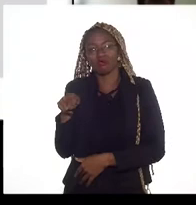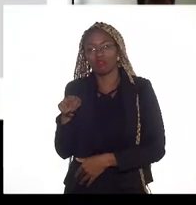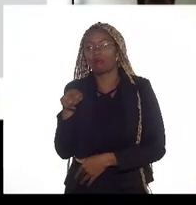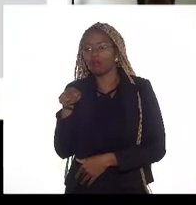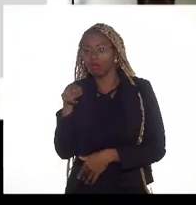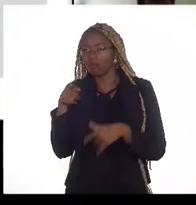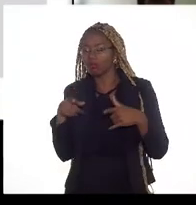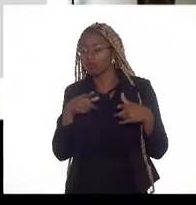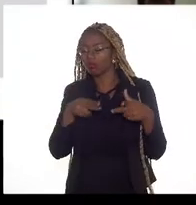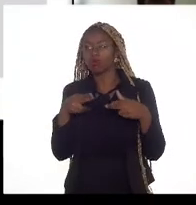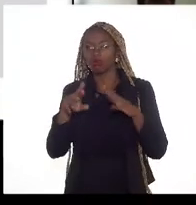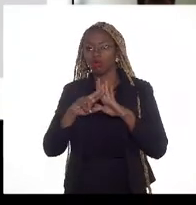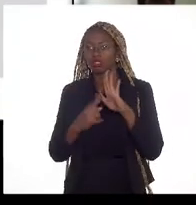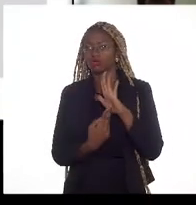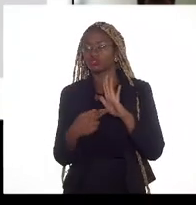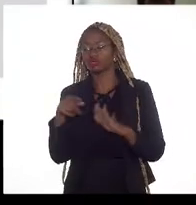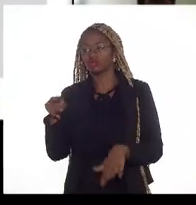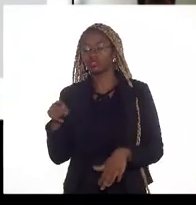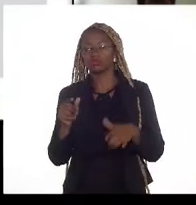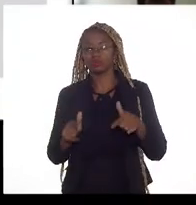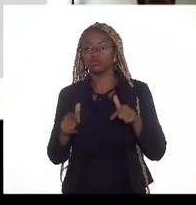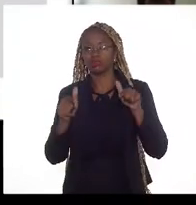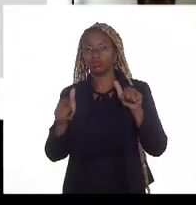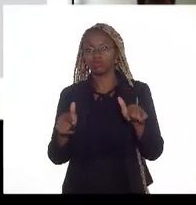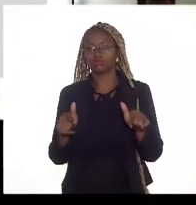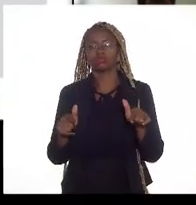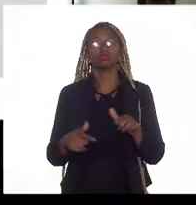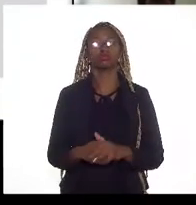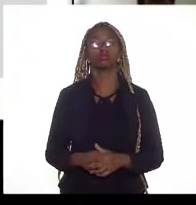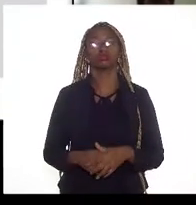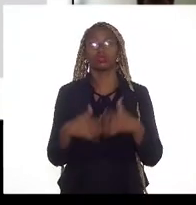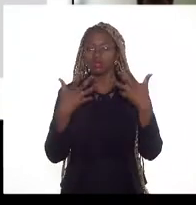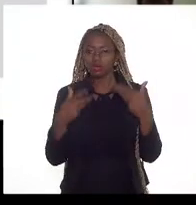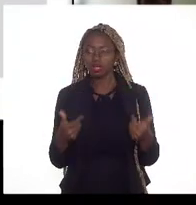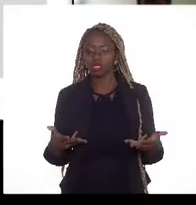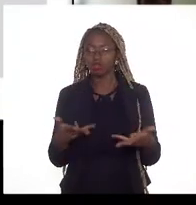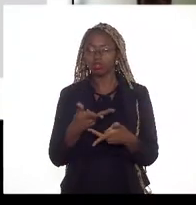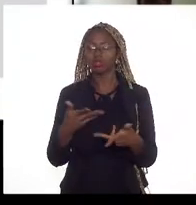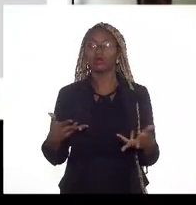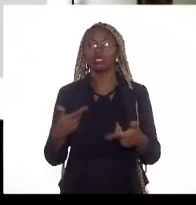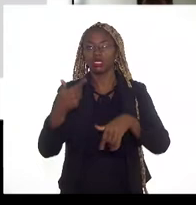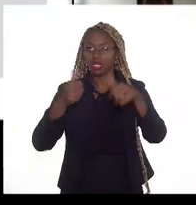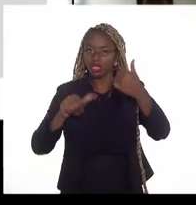validam a qualidade da análise.